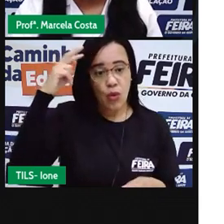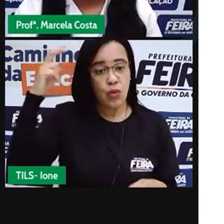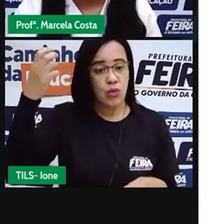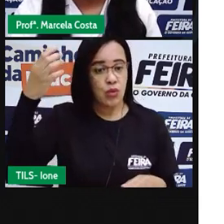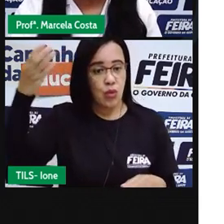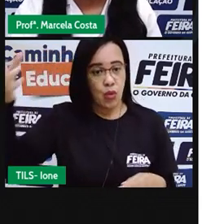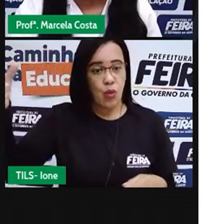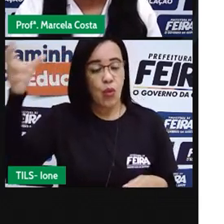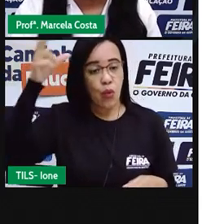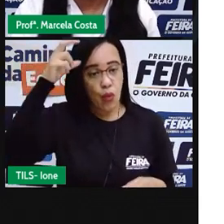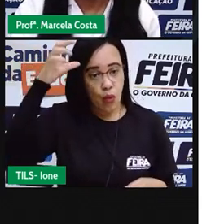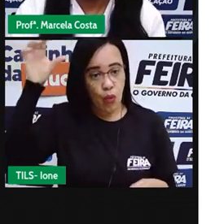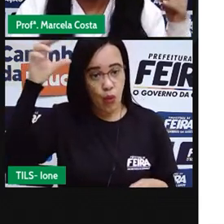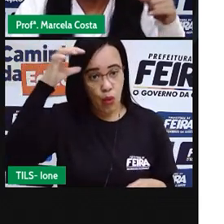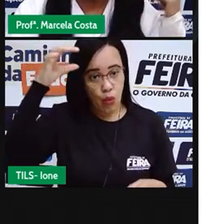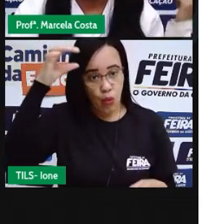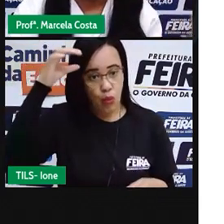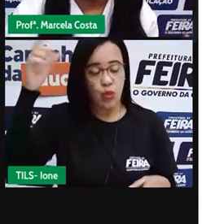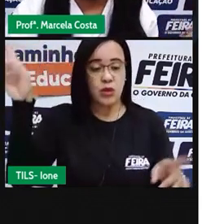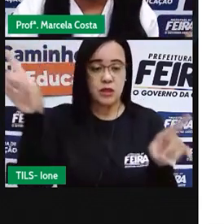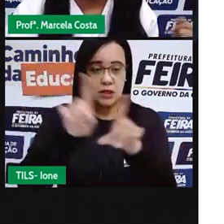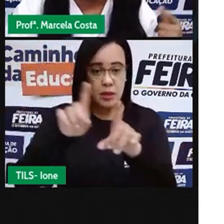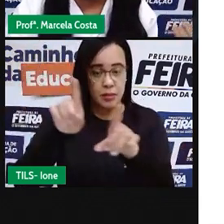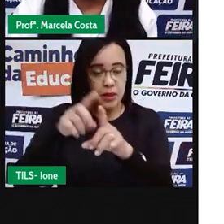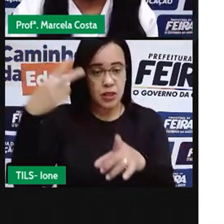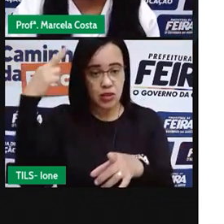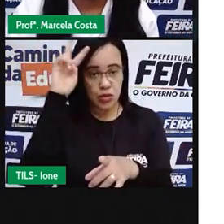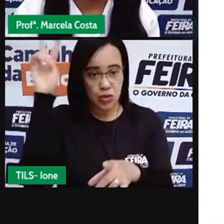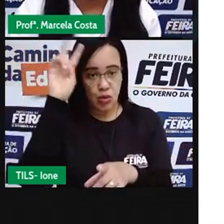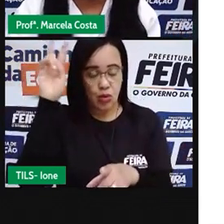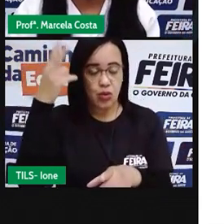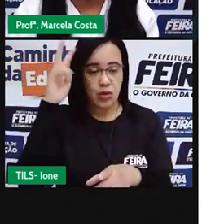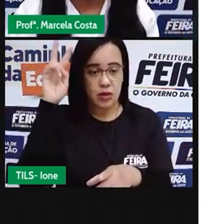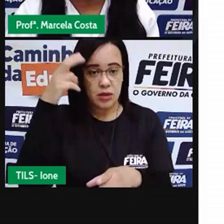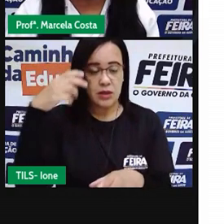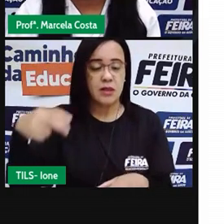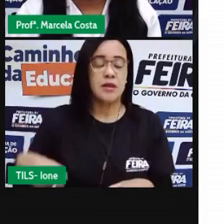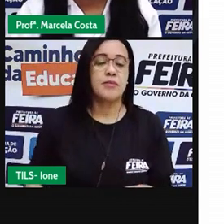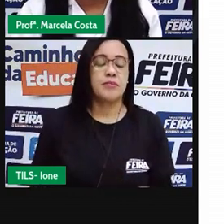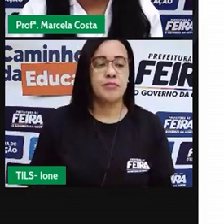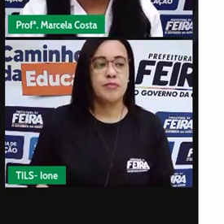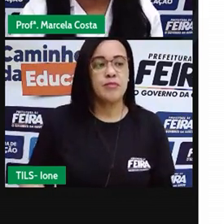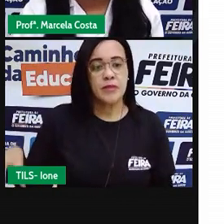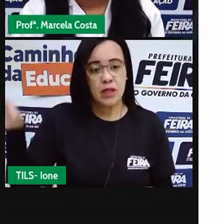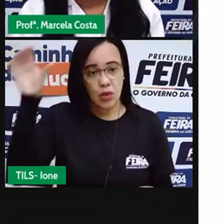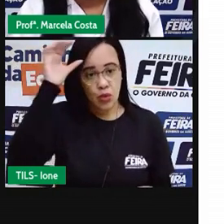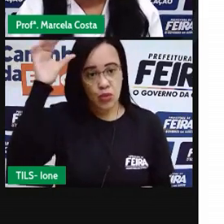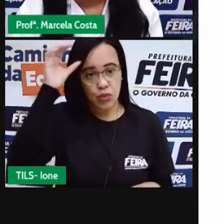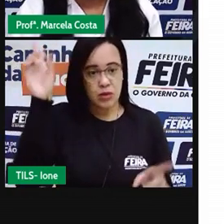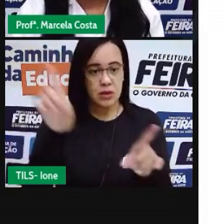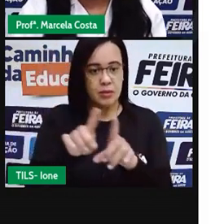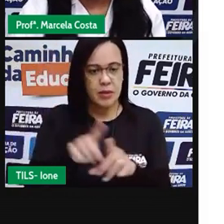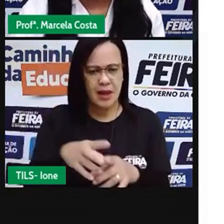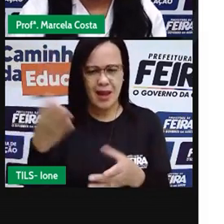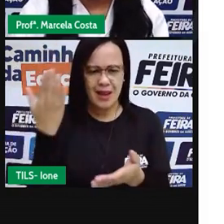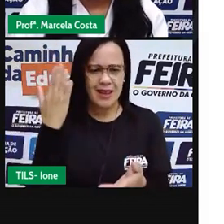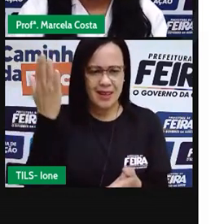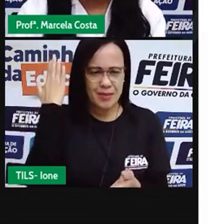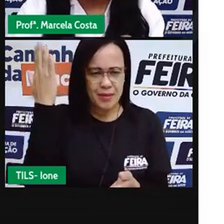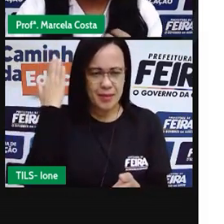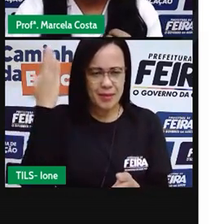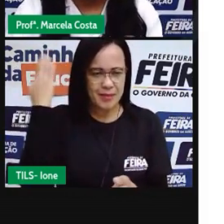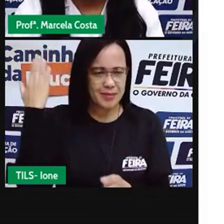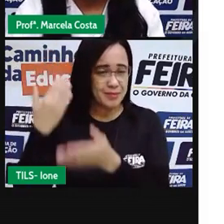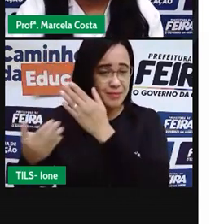Lembra, criançada, que lá na aula passada a gente já começou a falar um pouco dos aspectos